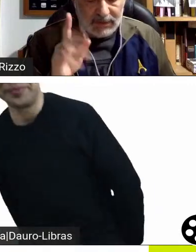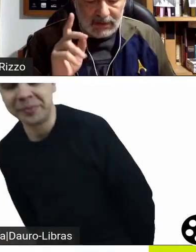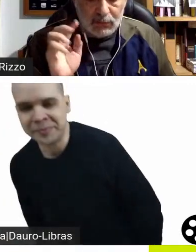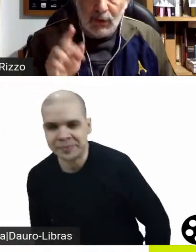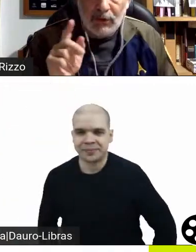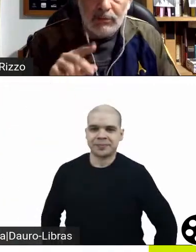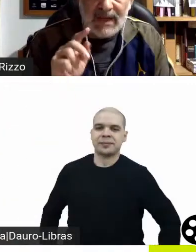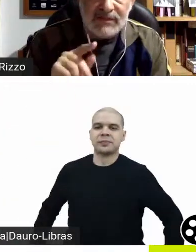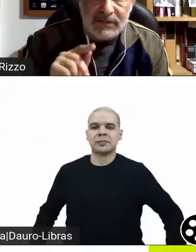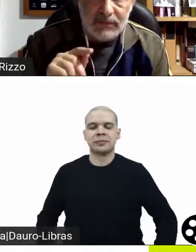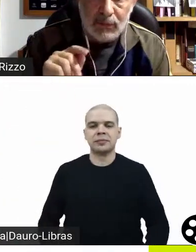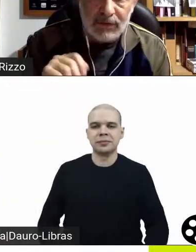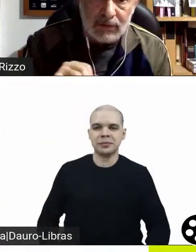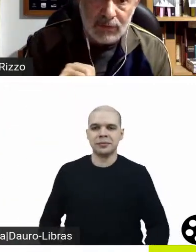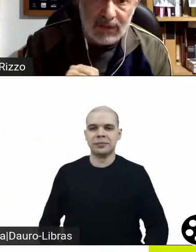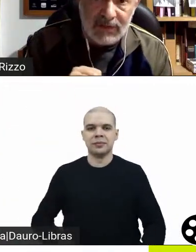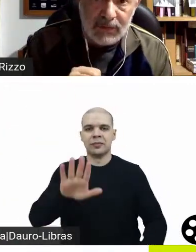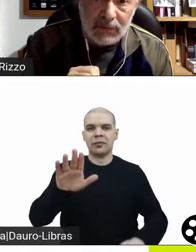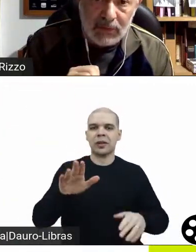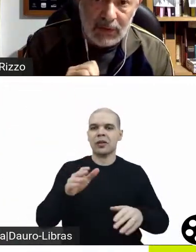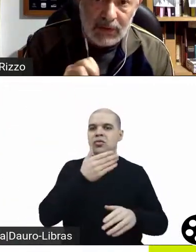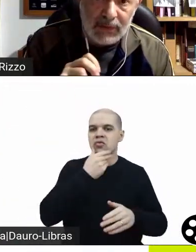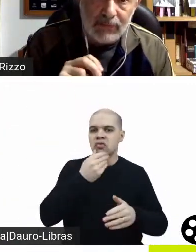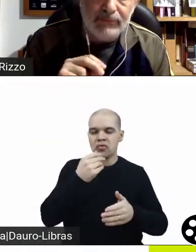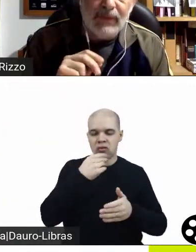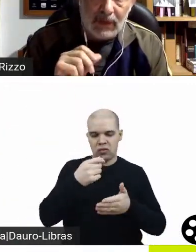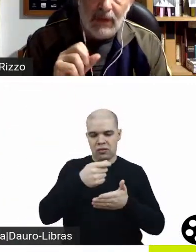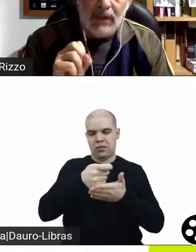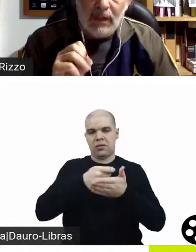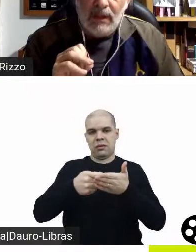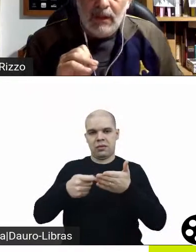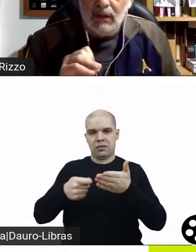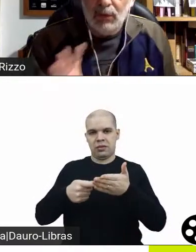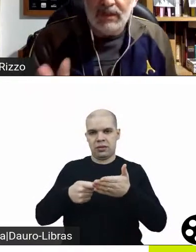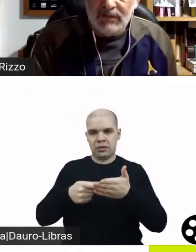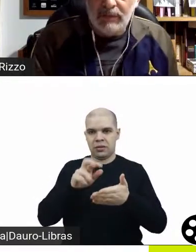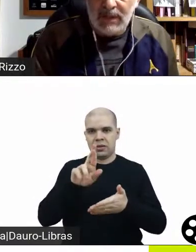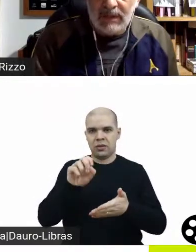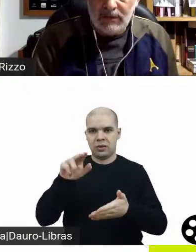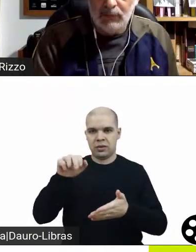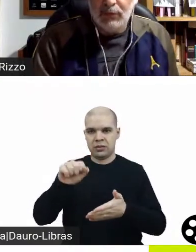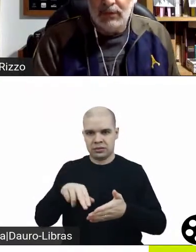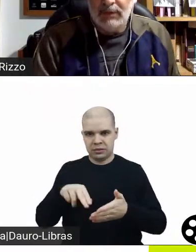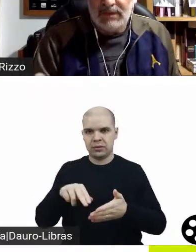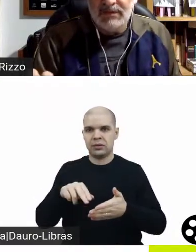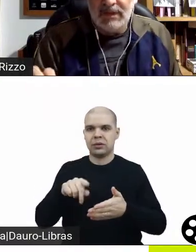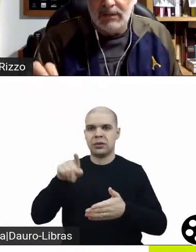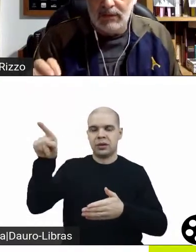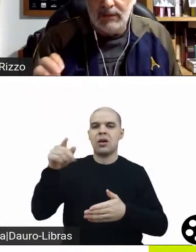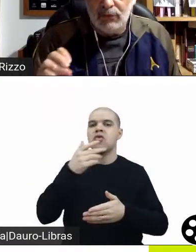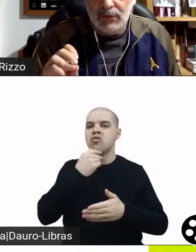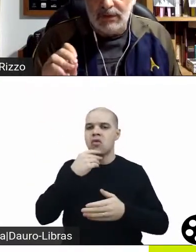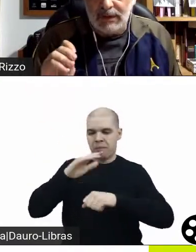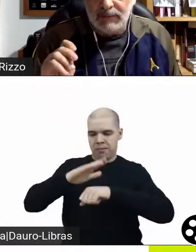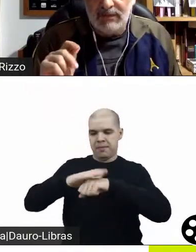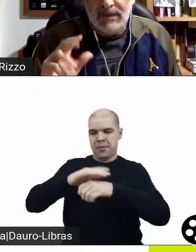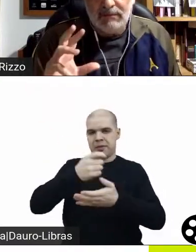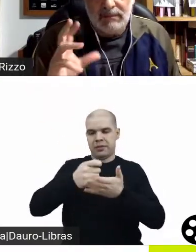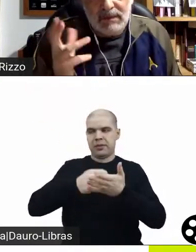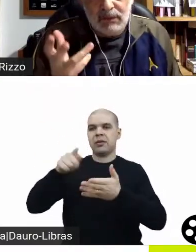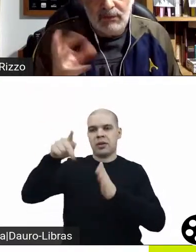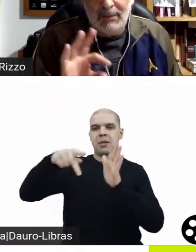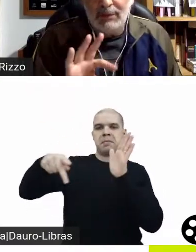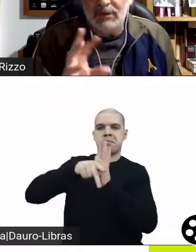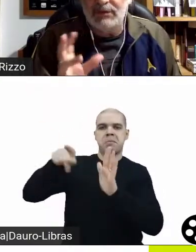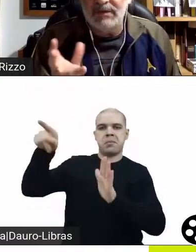o roteiro é do Ronald Beth, o roteiro de o casamento do meu melhor amigo, sim. É um roteirista americano absolutamente inserido na indústria, quer